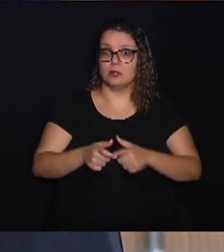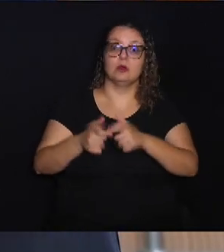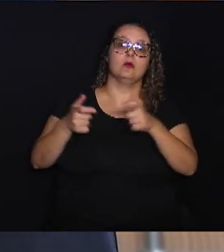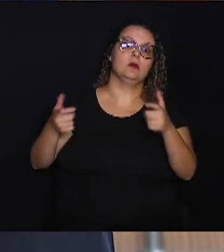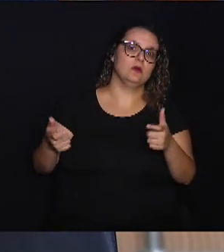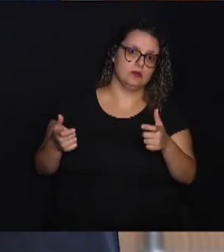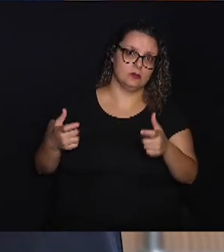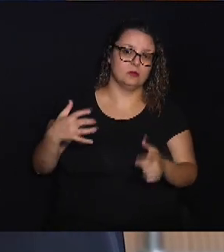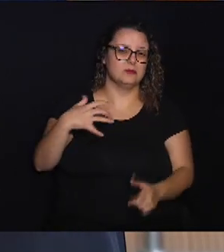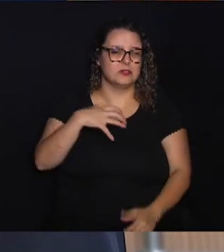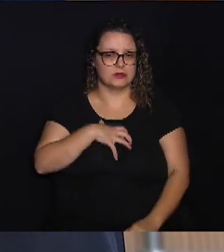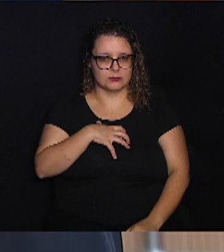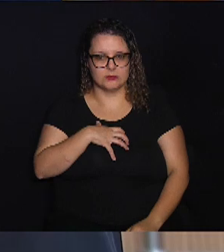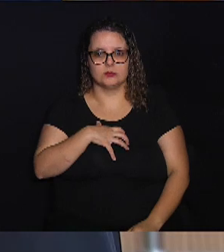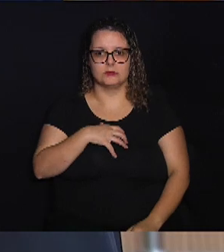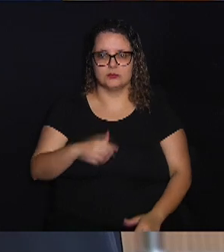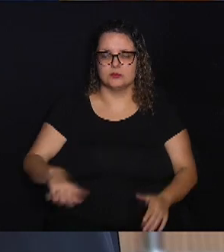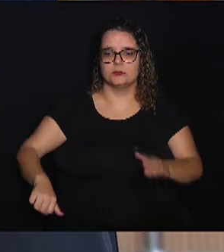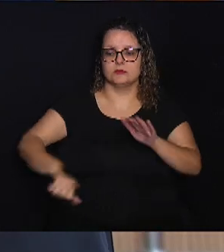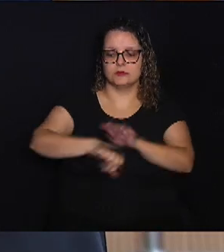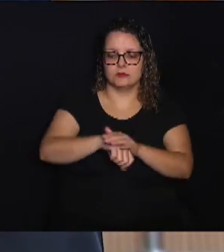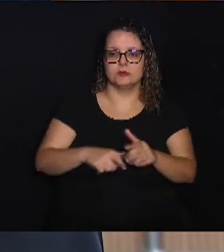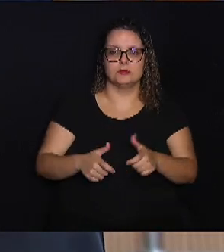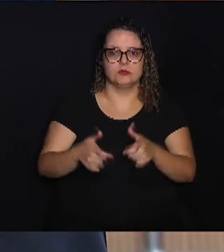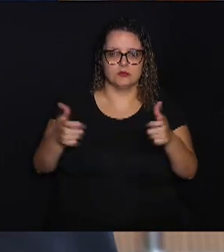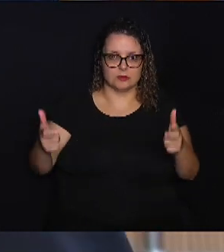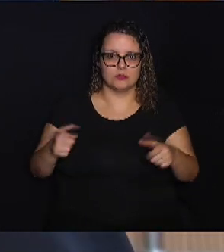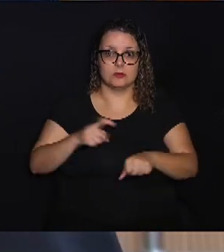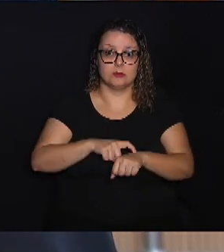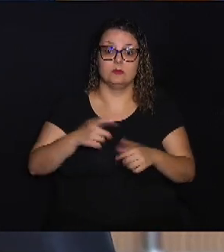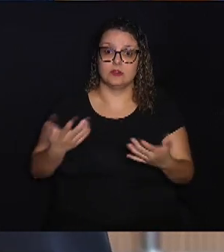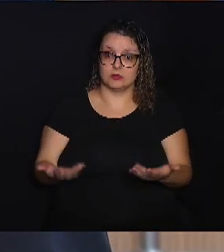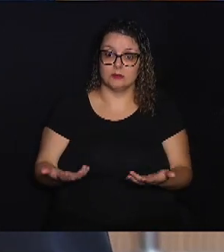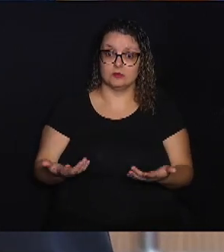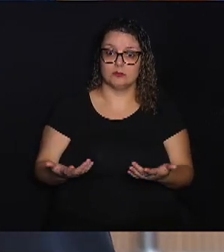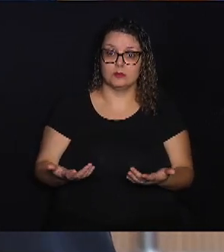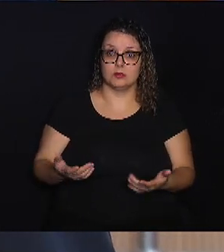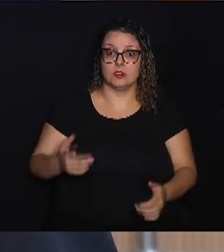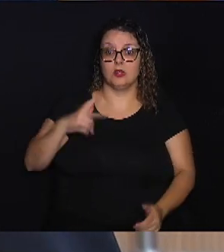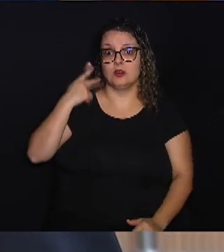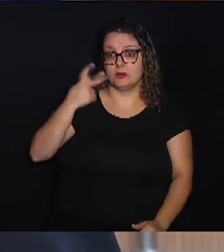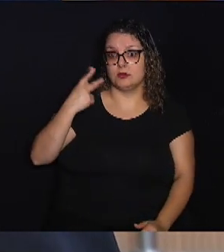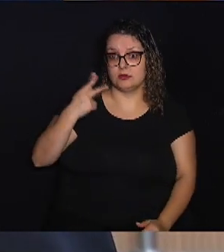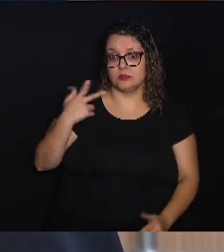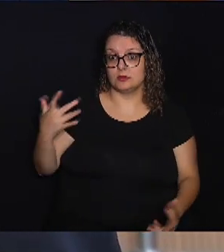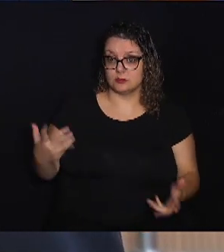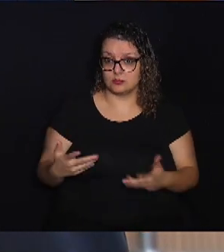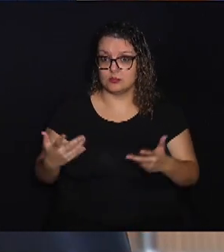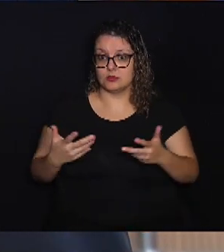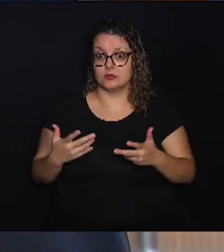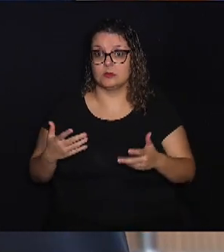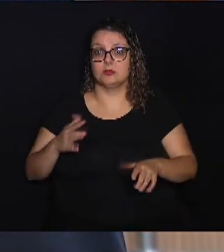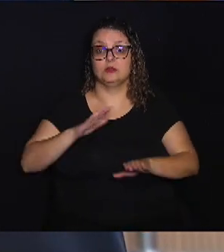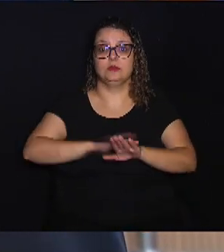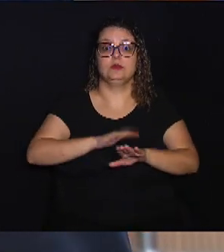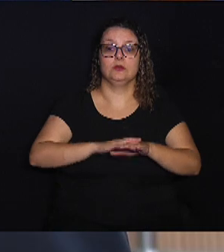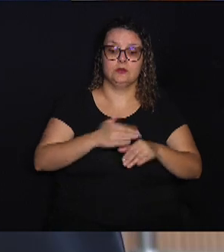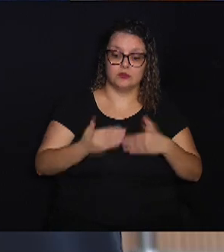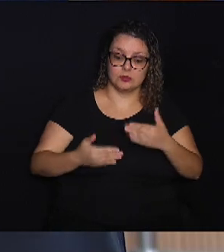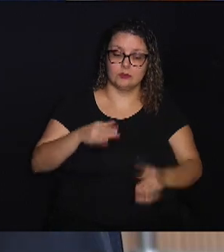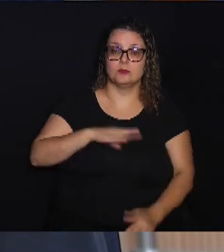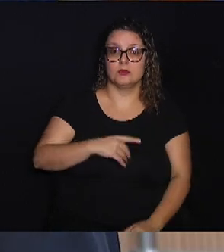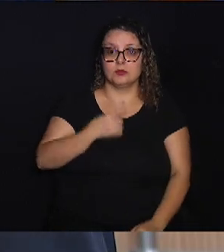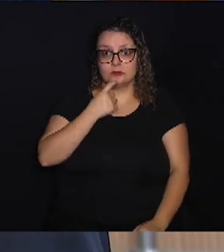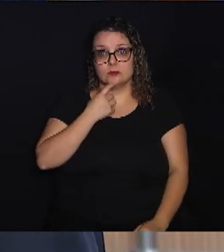o índice de criminalidade durante esse período. Então, assim, essas políticas estão em ação já no município de Campinas,